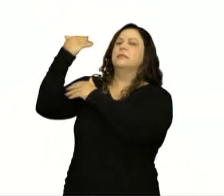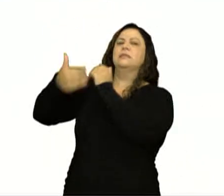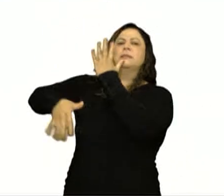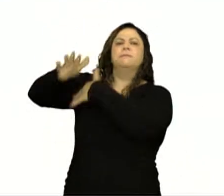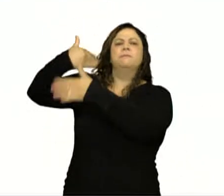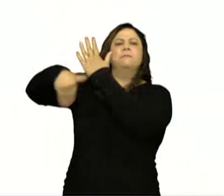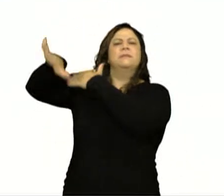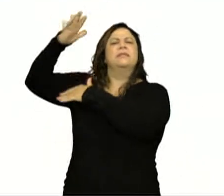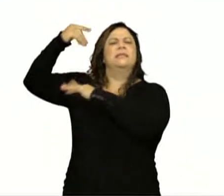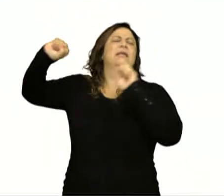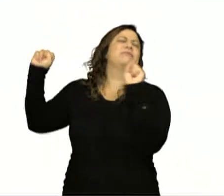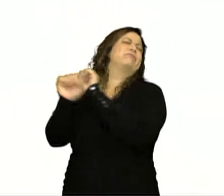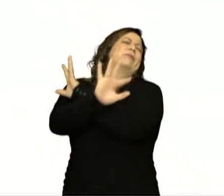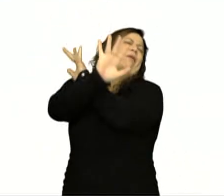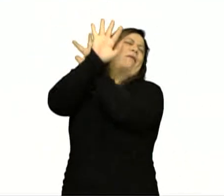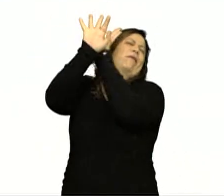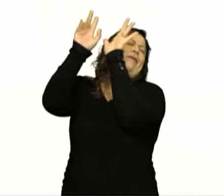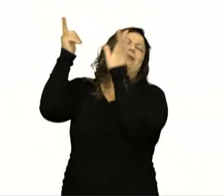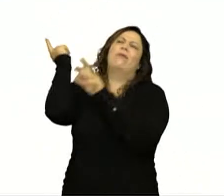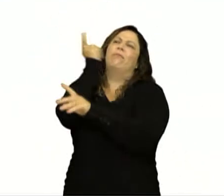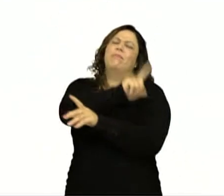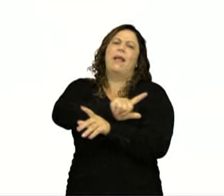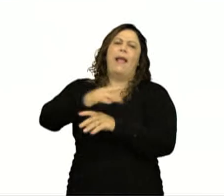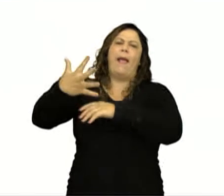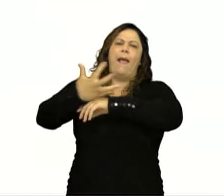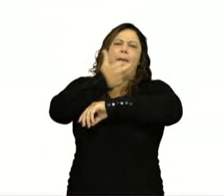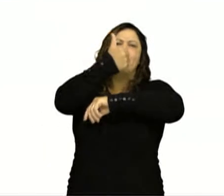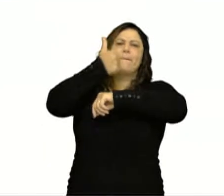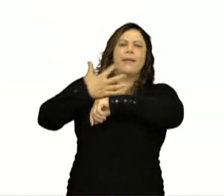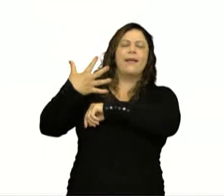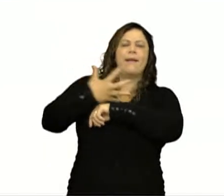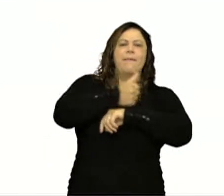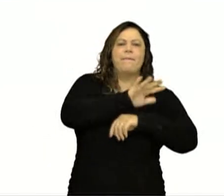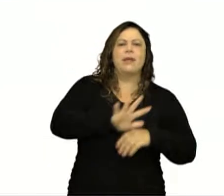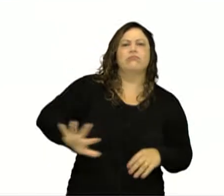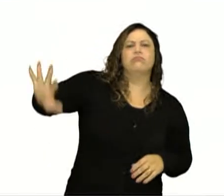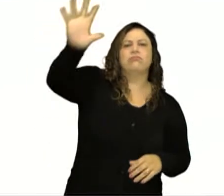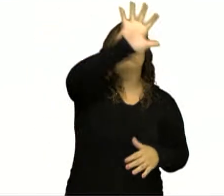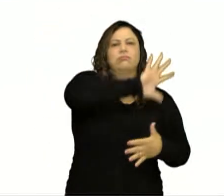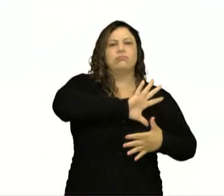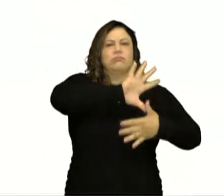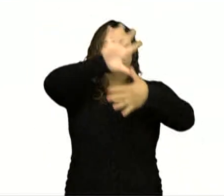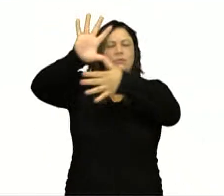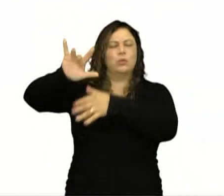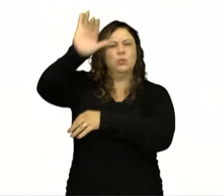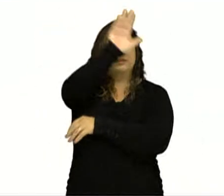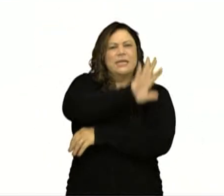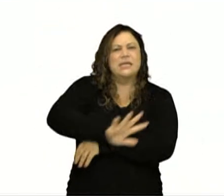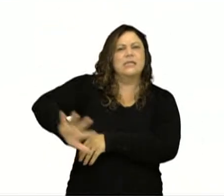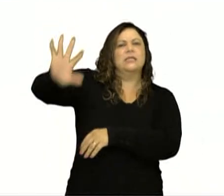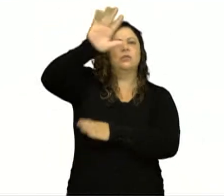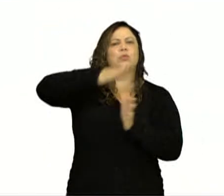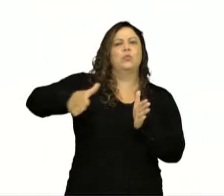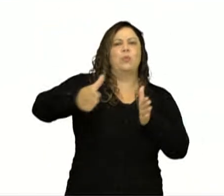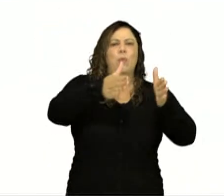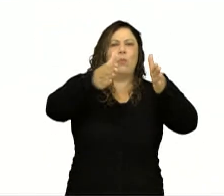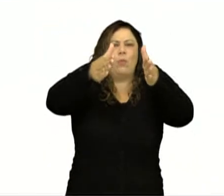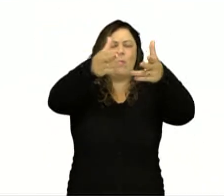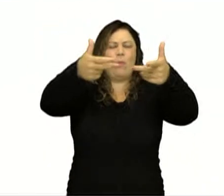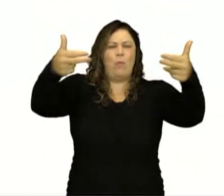conquistavam toda a região ao redor do mar Mediterrâneo. Você lembra do projeto romano do Mare Nostrum?